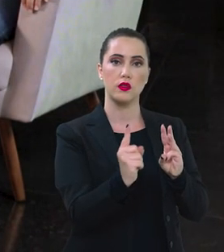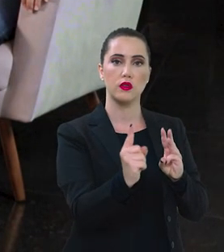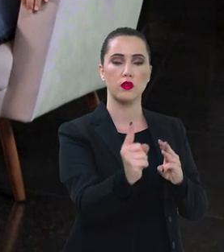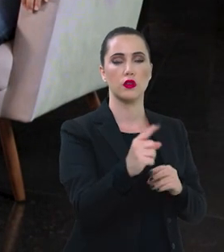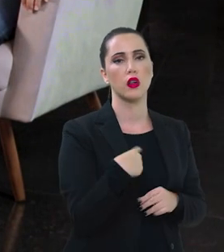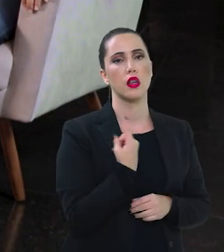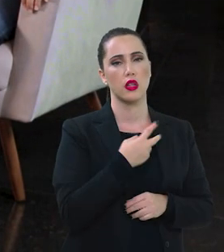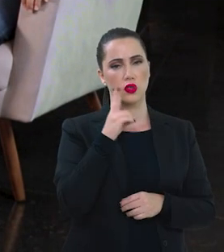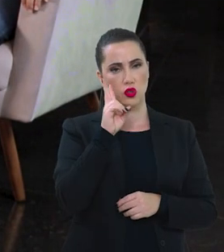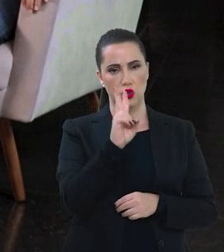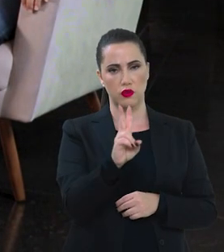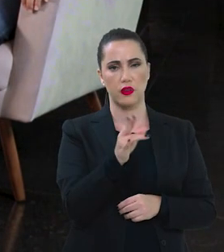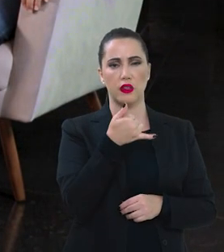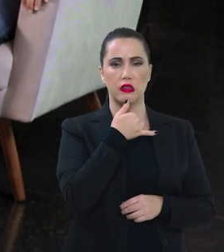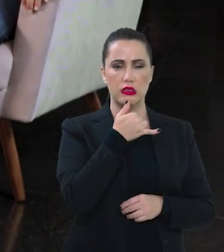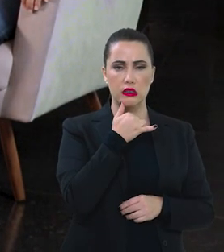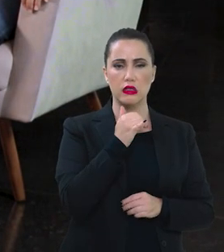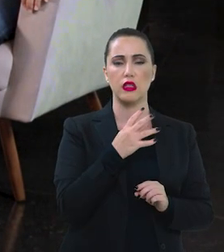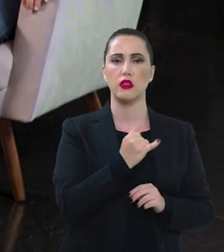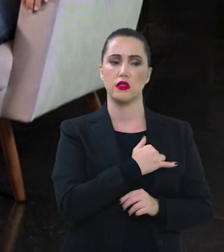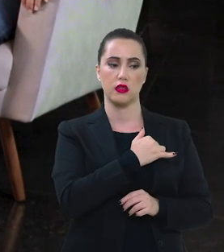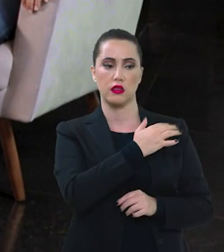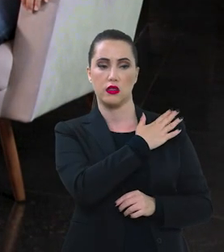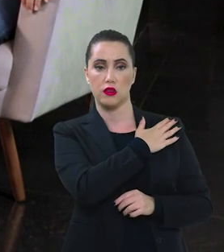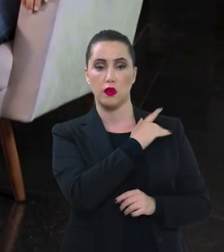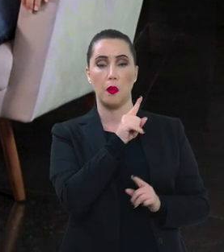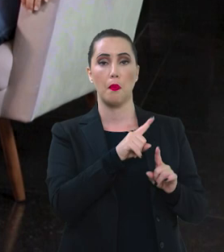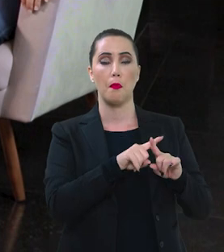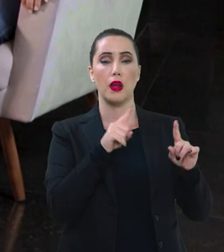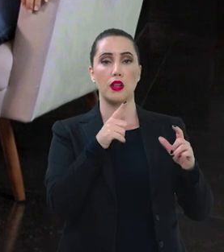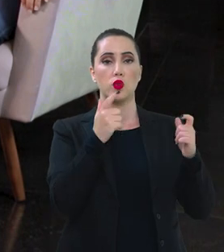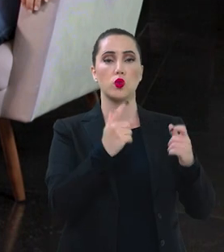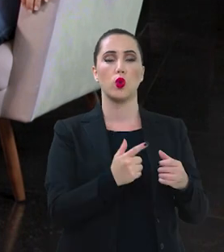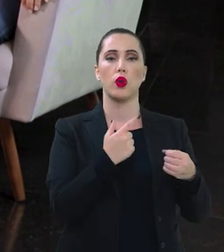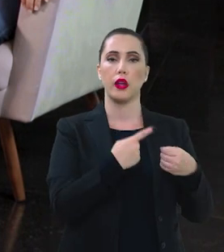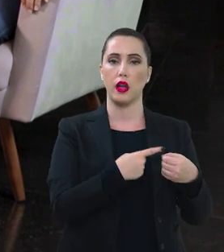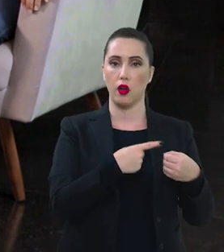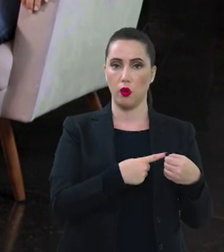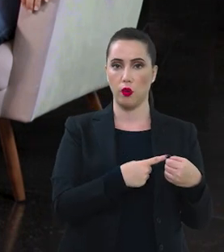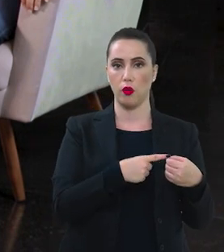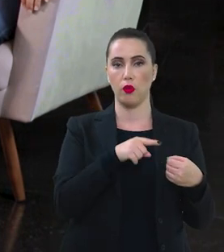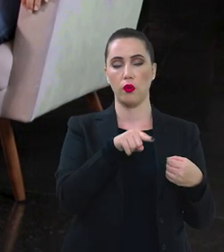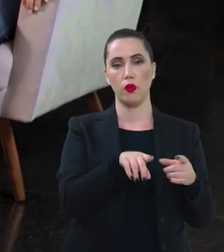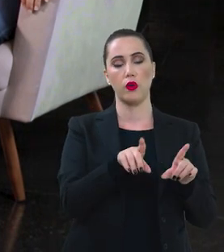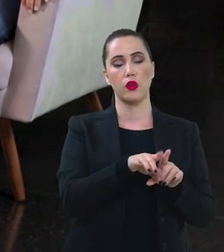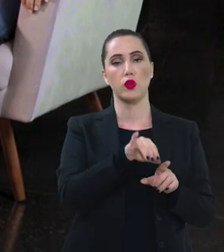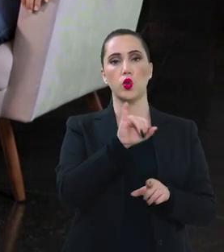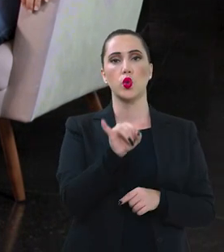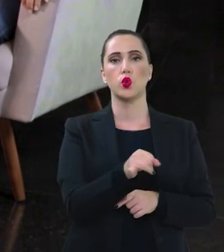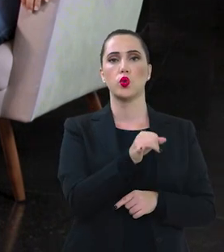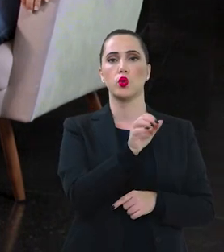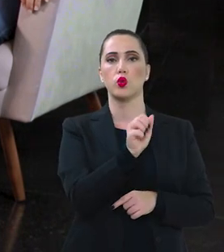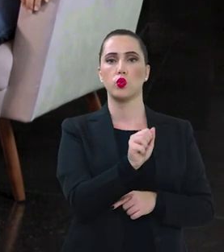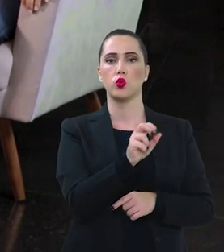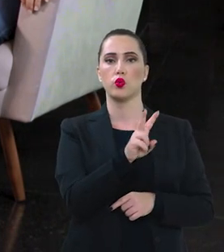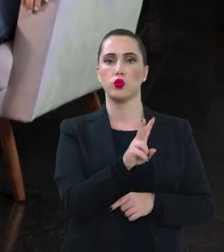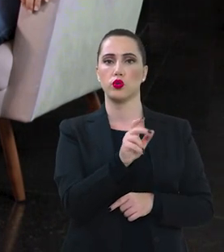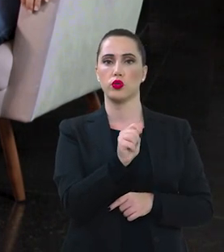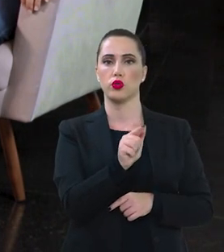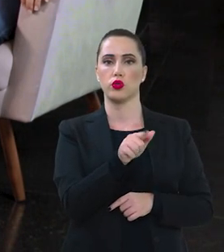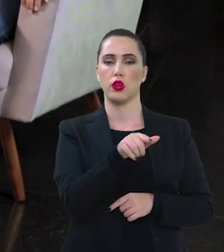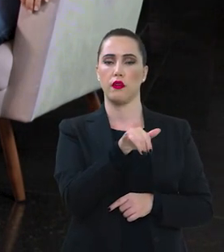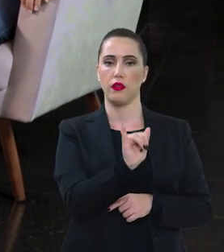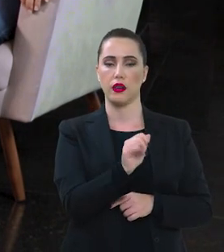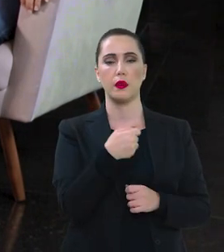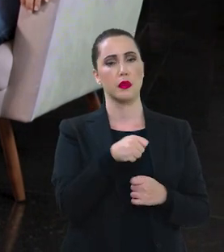Então, a gente está vendo a tragédia Yanomami, mas a região ali do Vale do Javari é uma região em que nós precisamos também